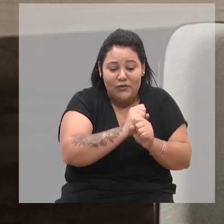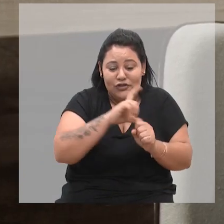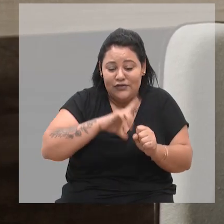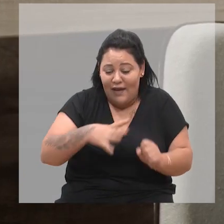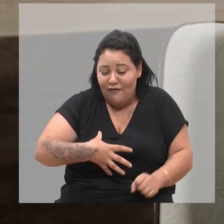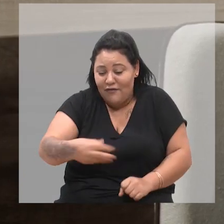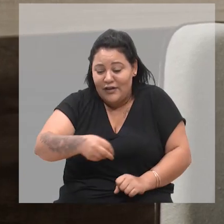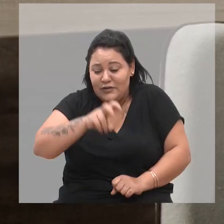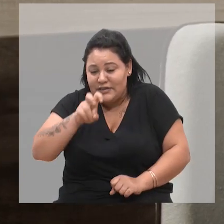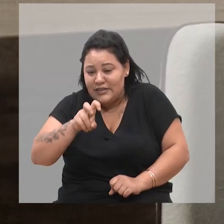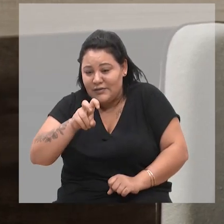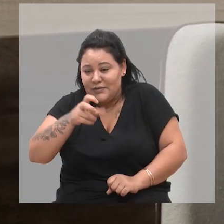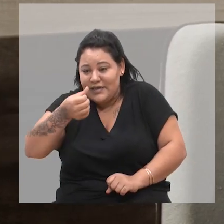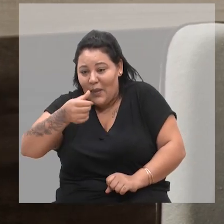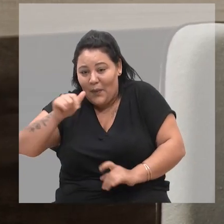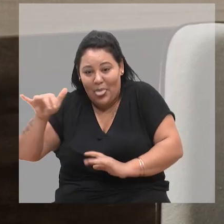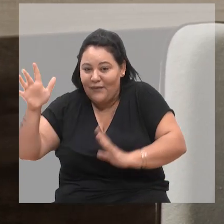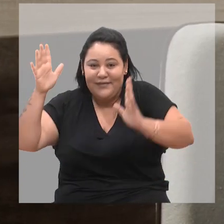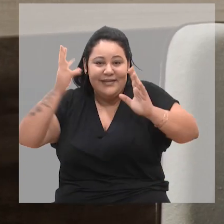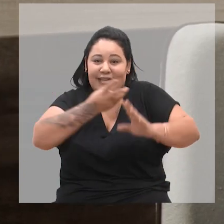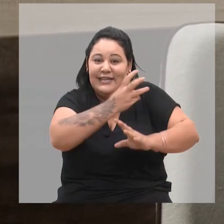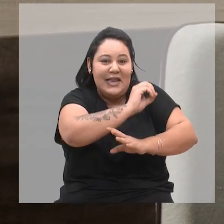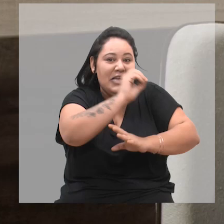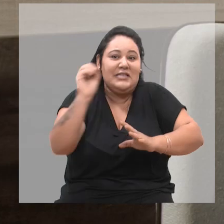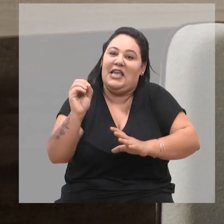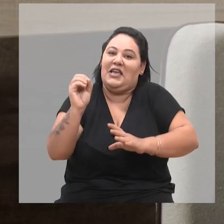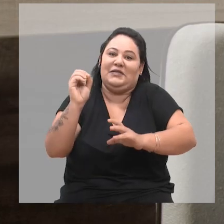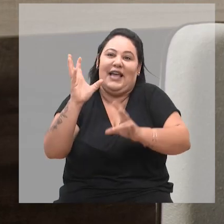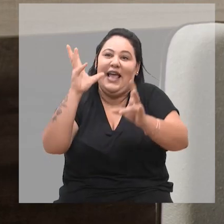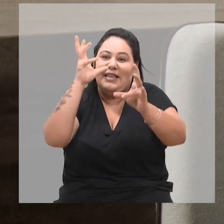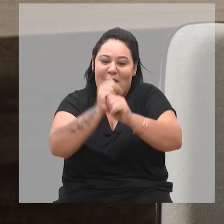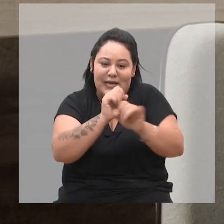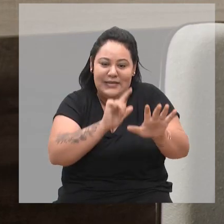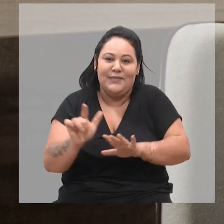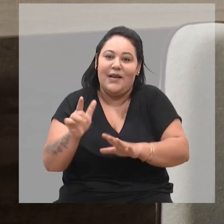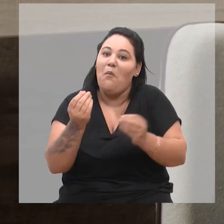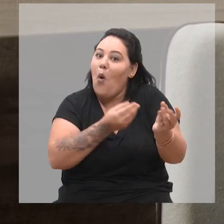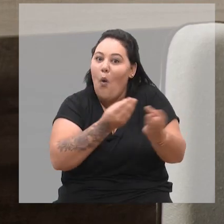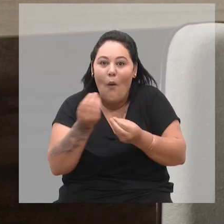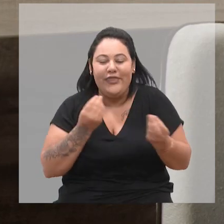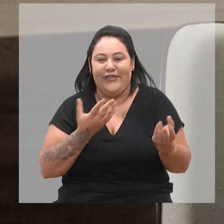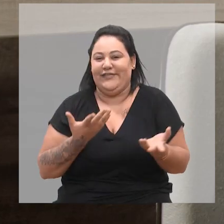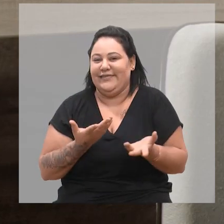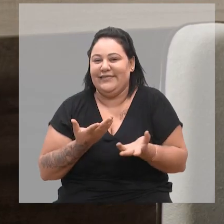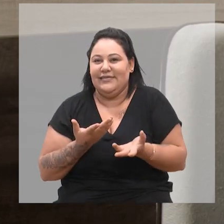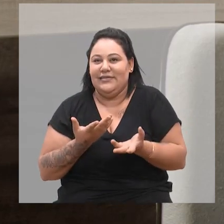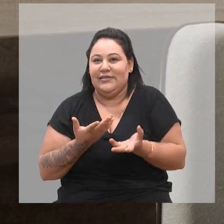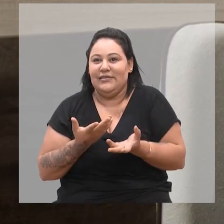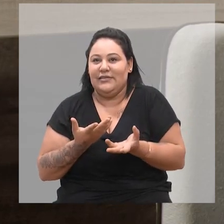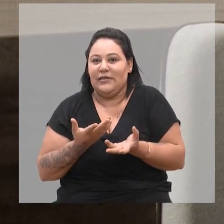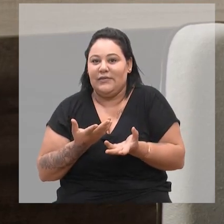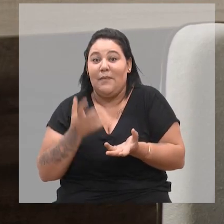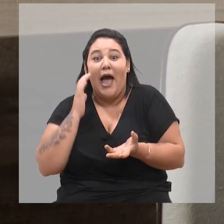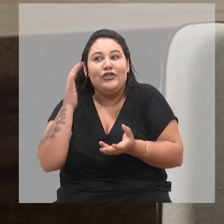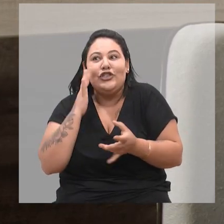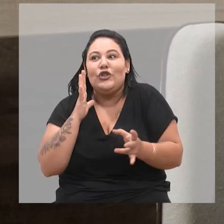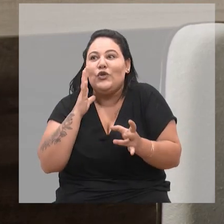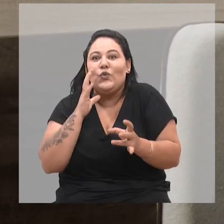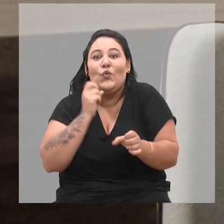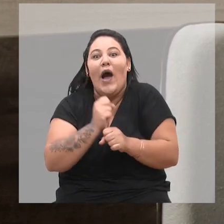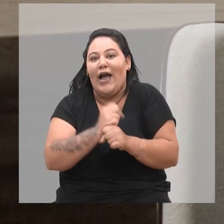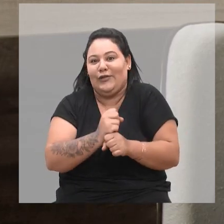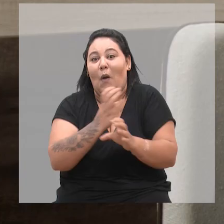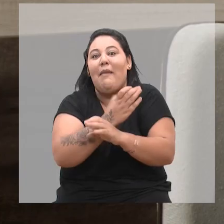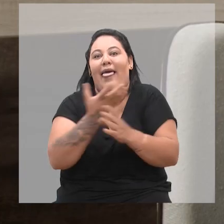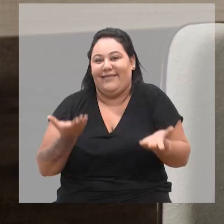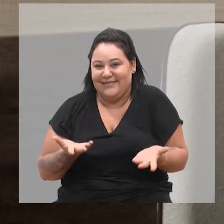são 15, 16, são 300, né? Animais por semana é bastante, né? Isso no ano, então. Já passou